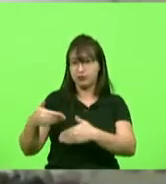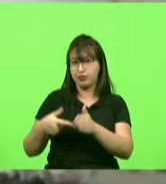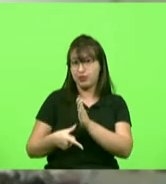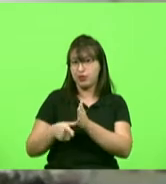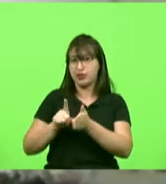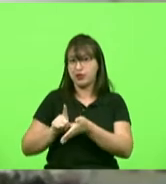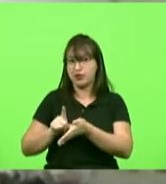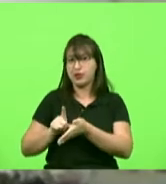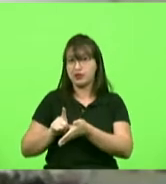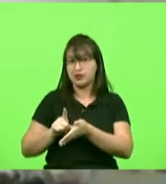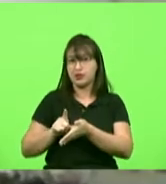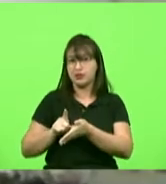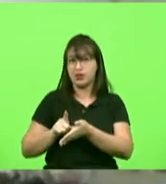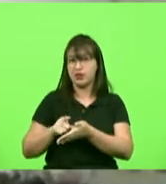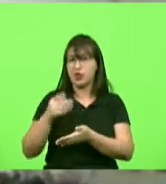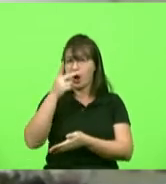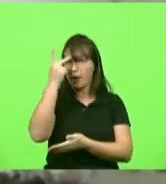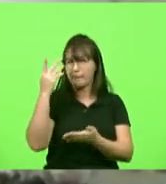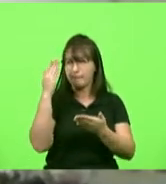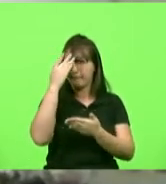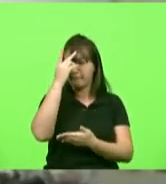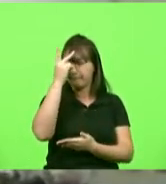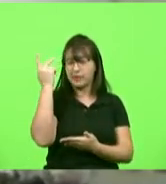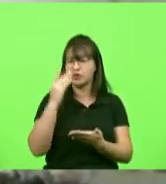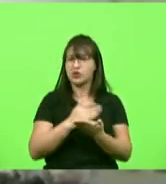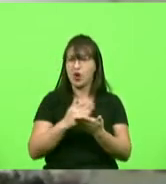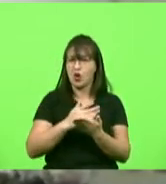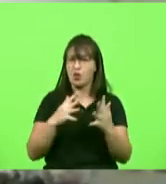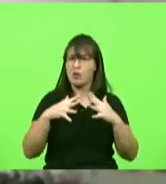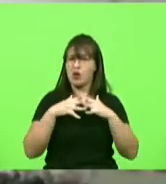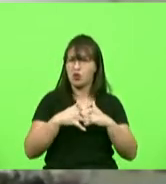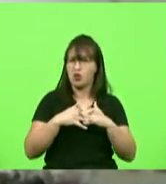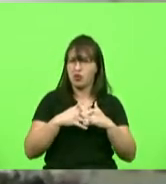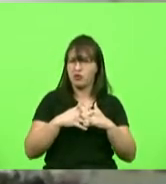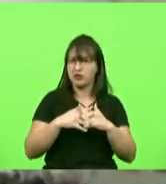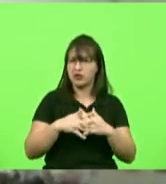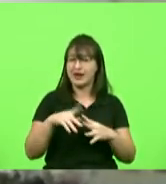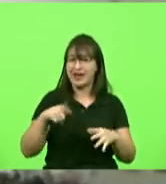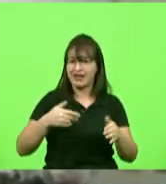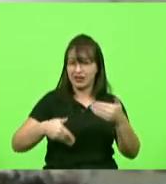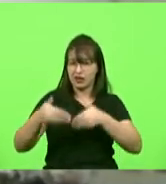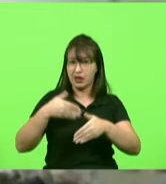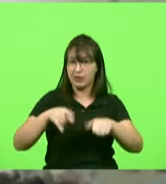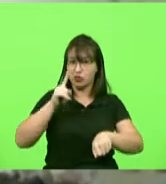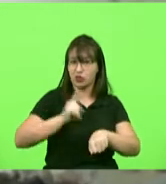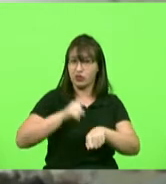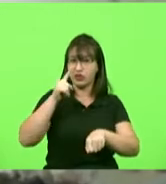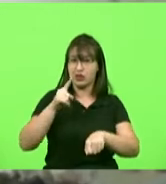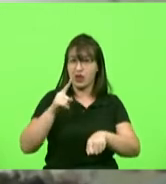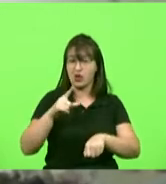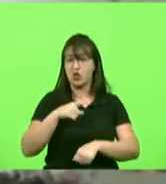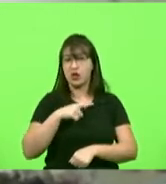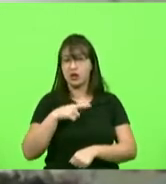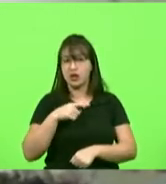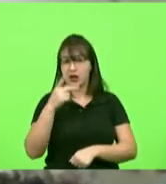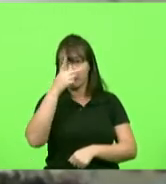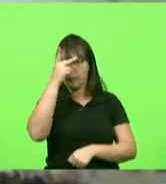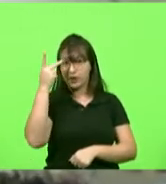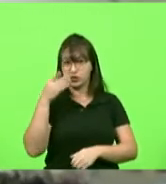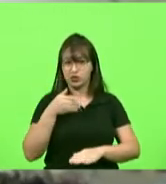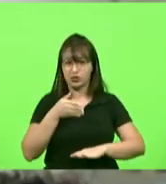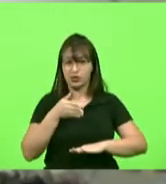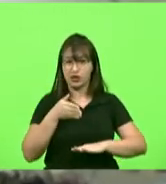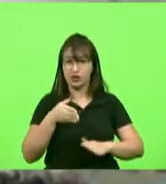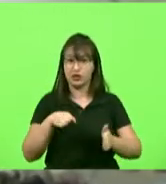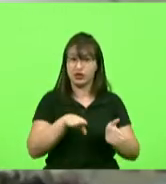pessoas confundem com tratamento imediato quando a pessoa chega e é atendida e